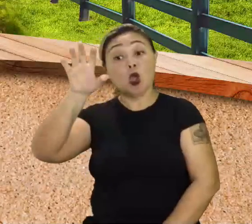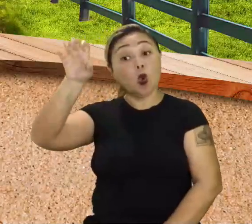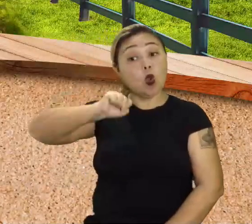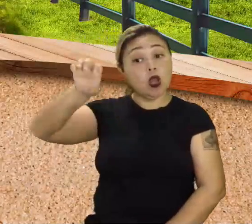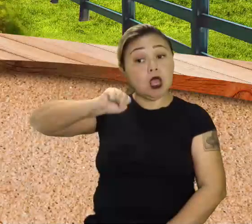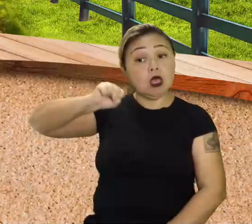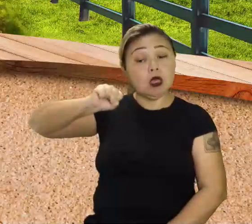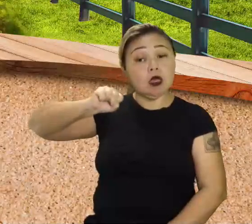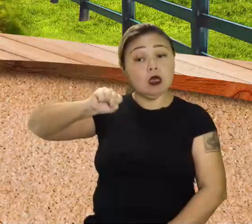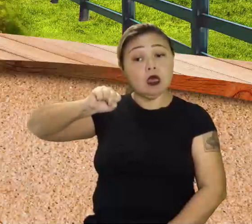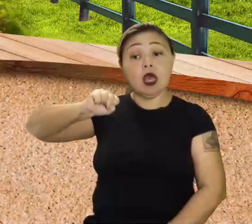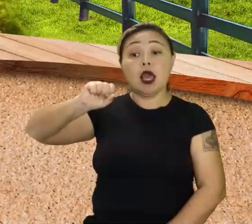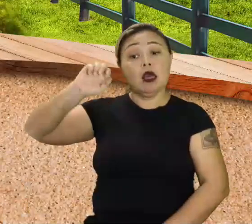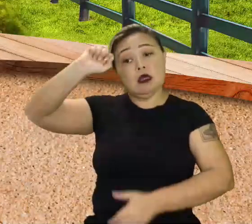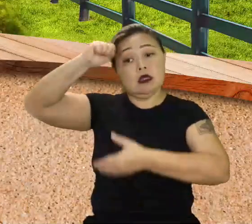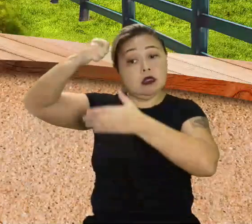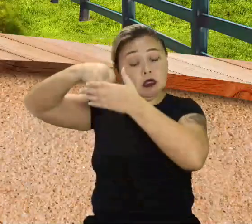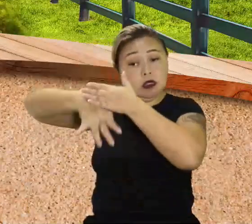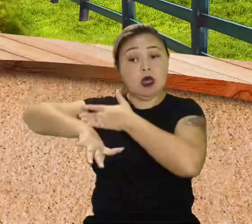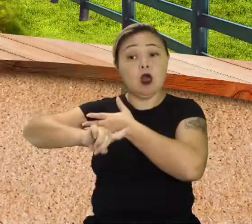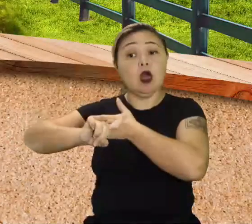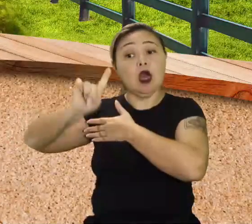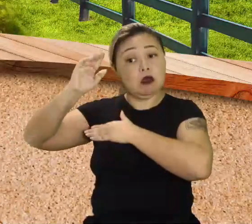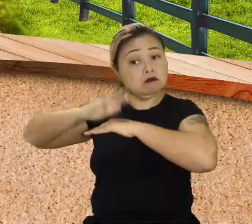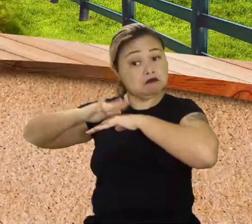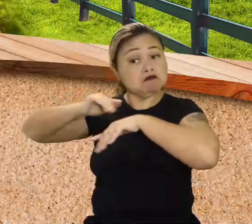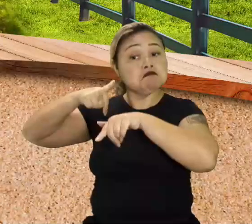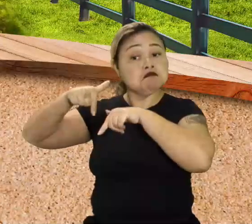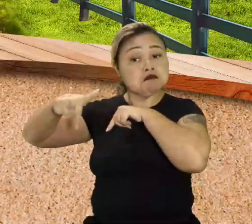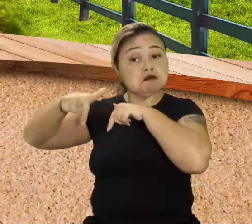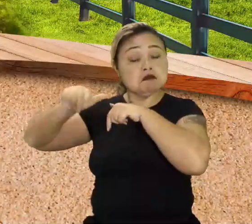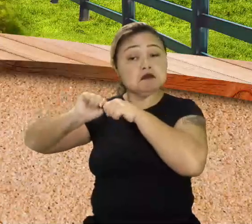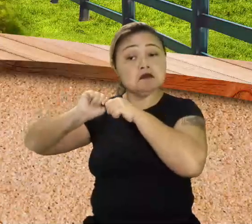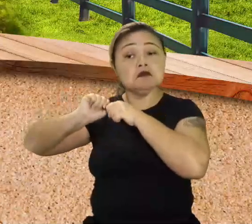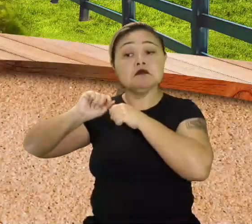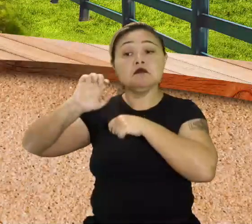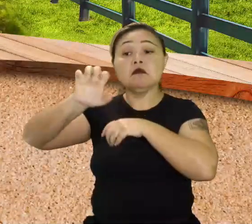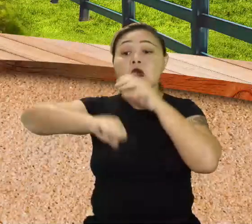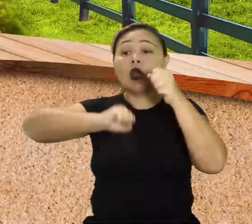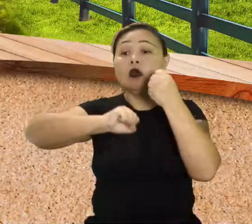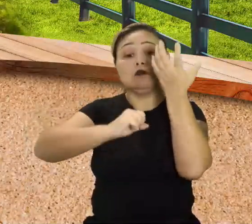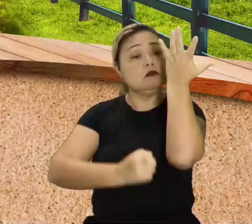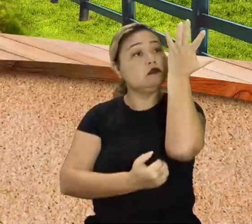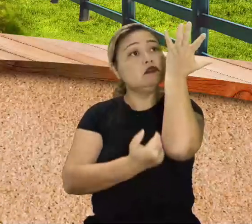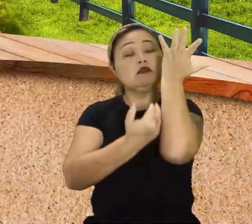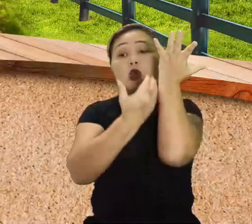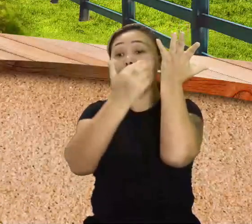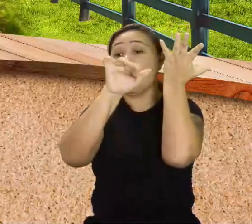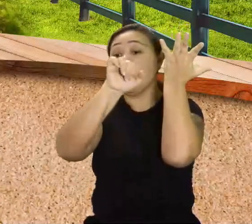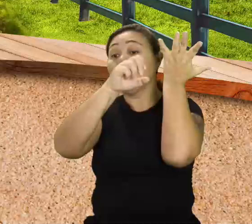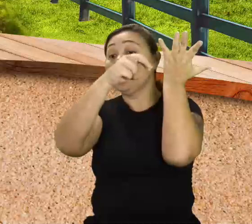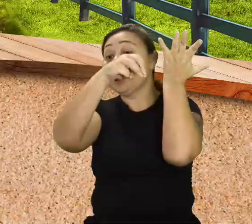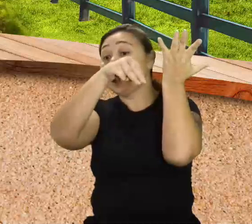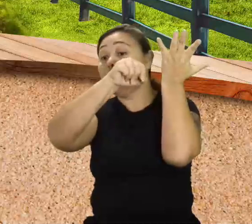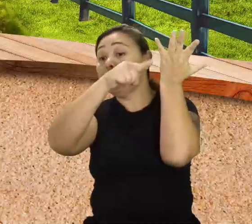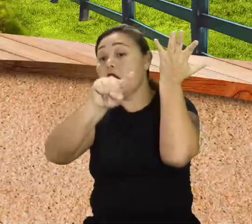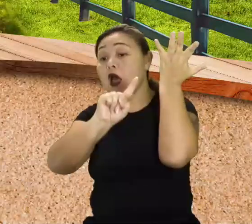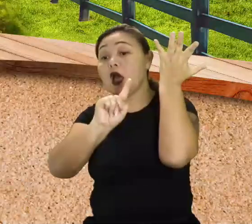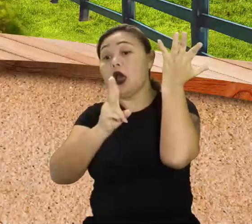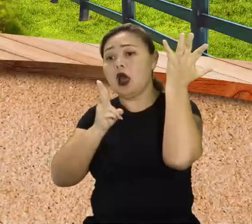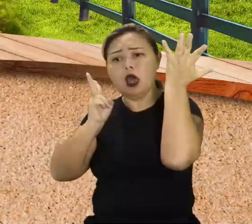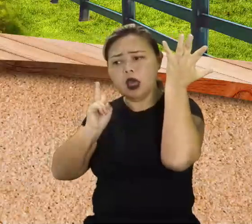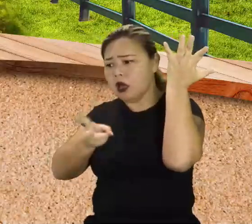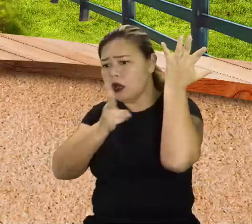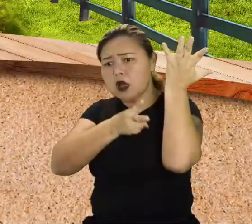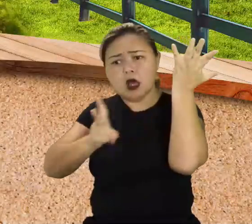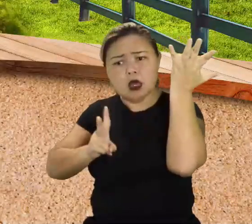açaí, é uma mão de obra. Colher tucumã, é uma mão de obra. Aí essa mesma mão de